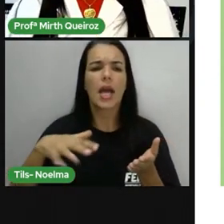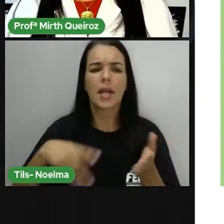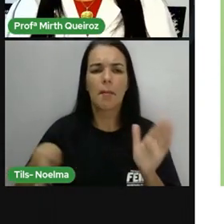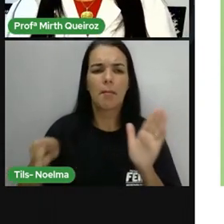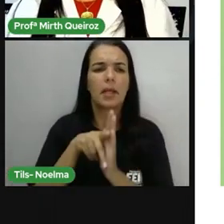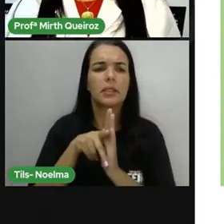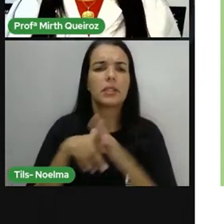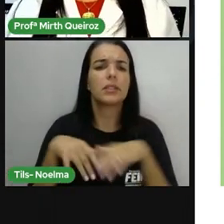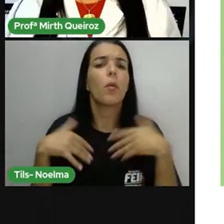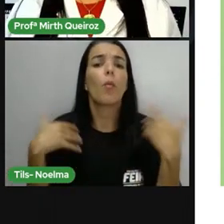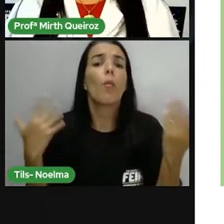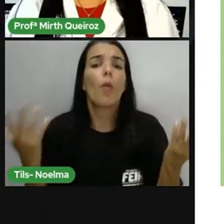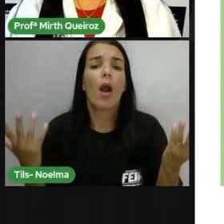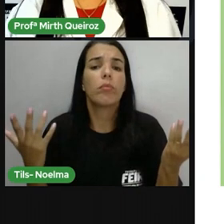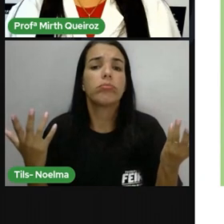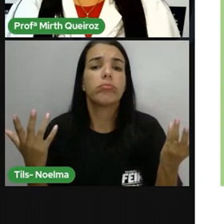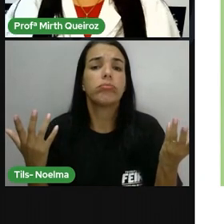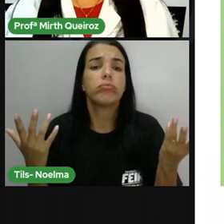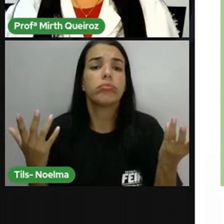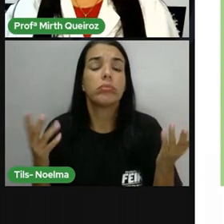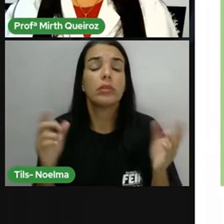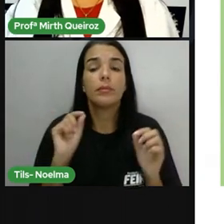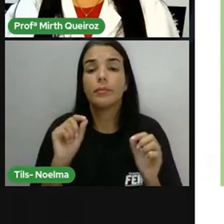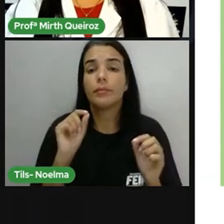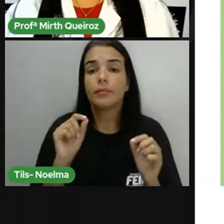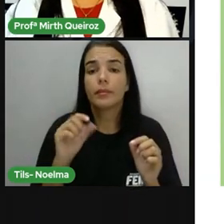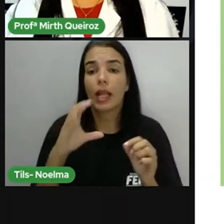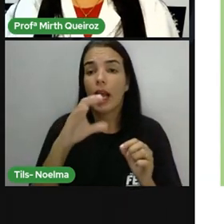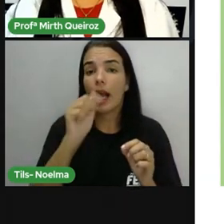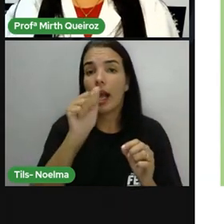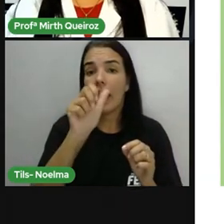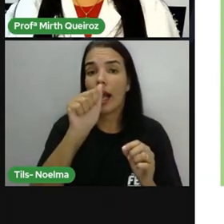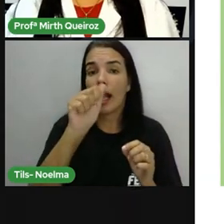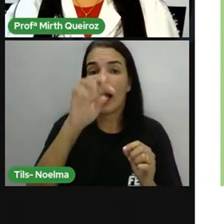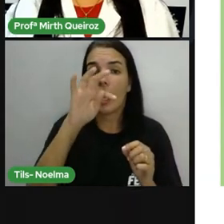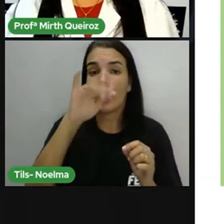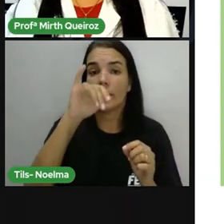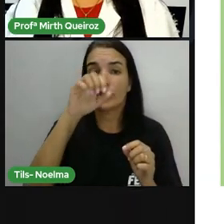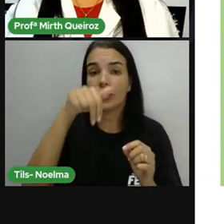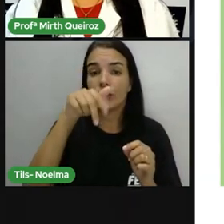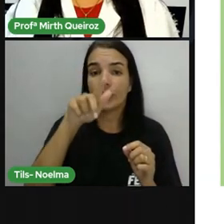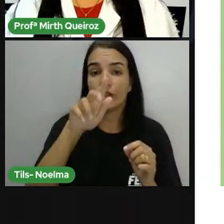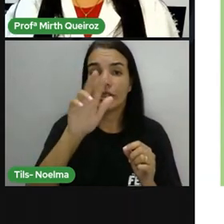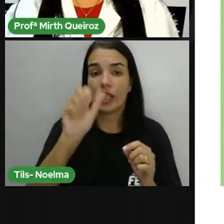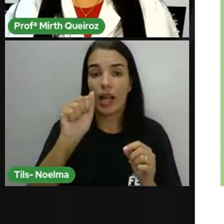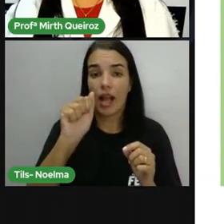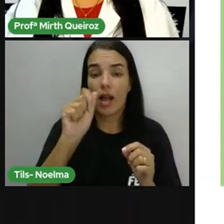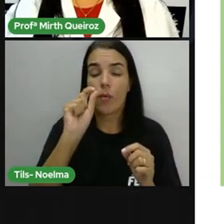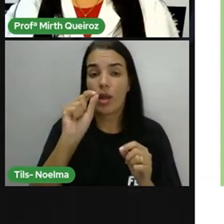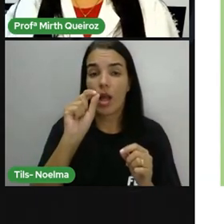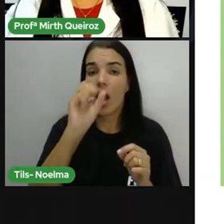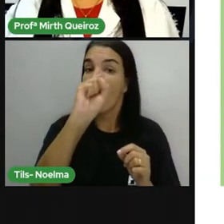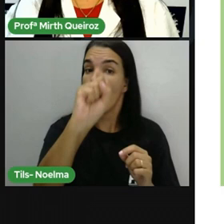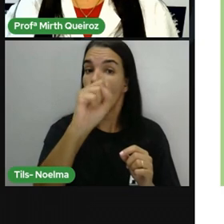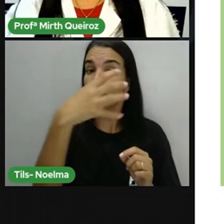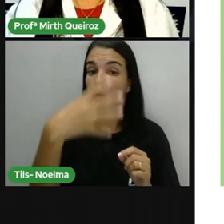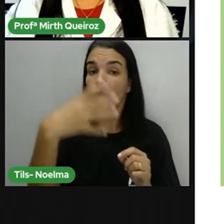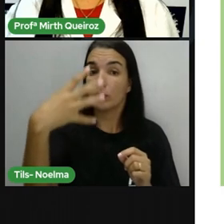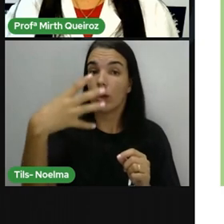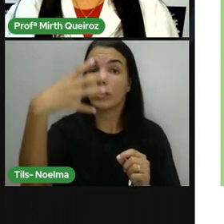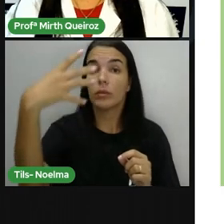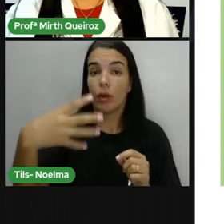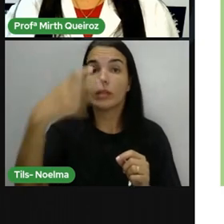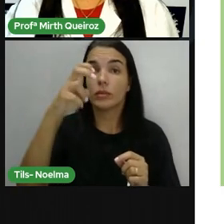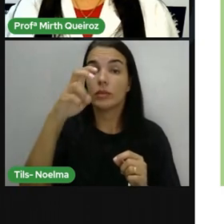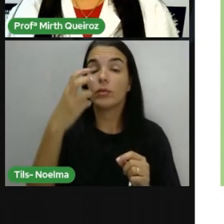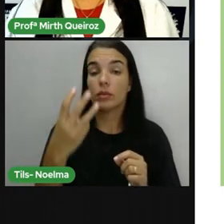desse trecho? Qual a área que ela ocupa? A área ocupada por ela aqui, nós temos dentro do texto, que é de 844